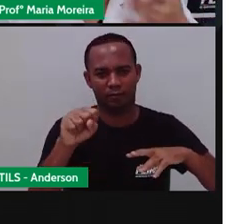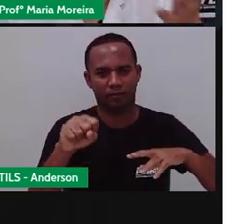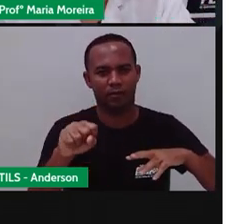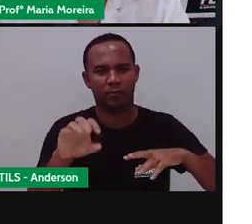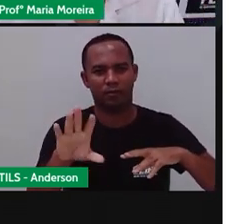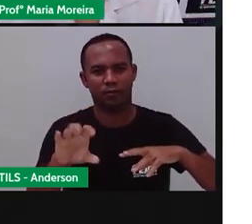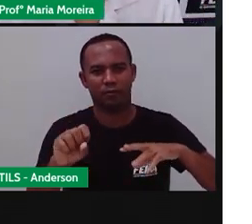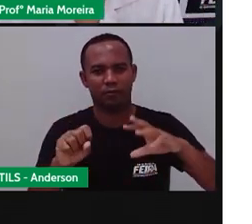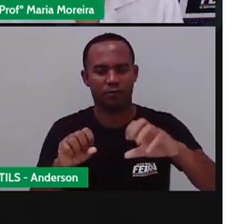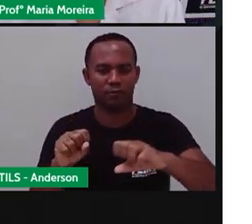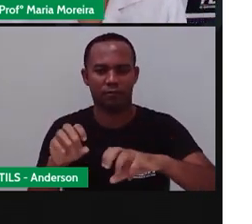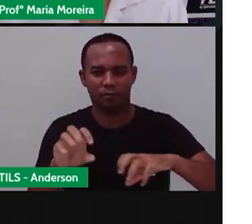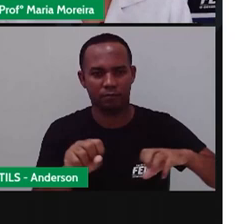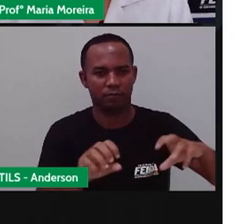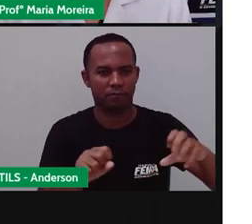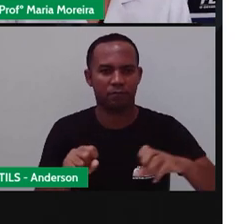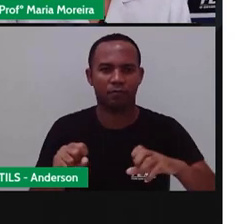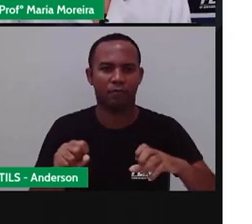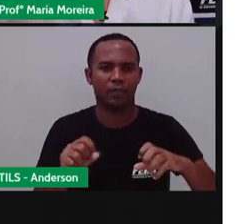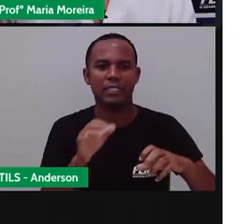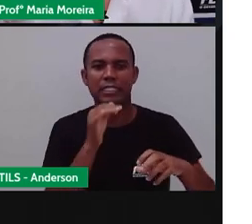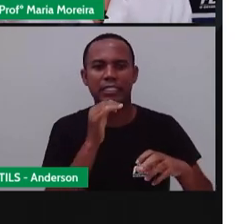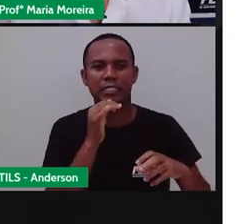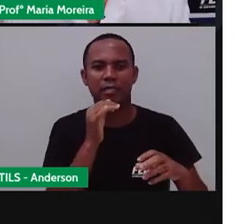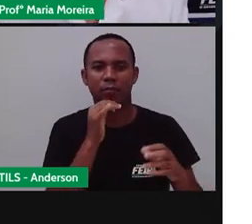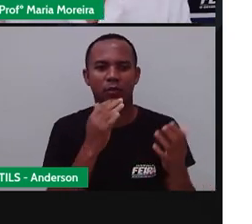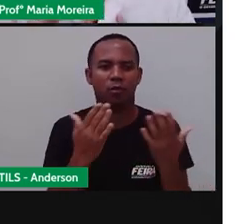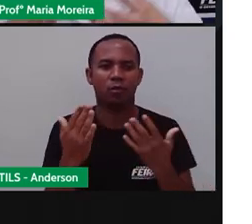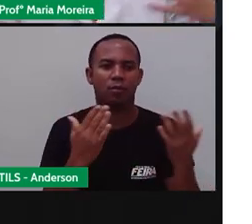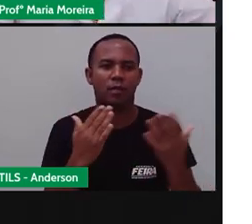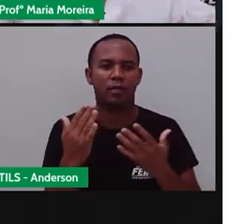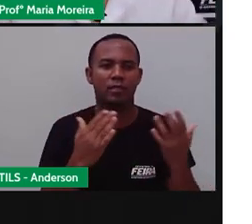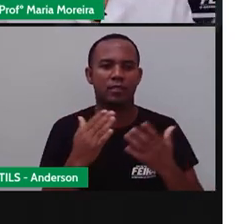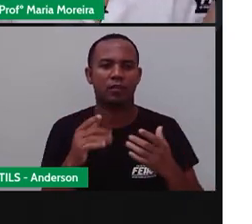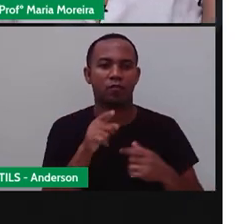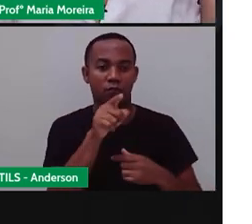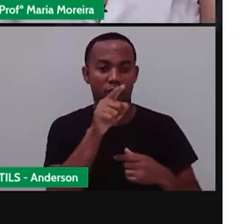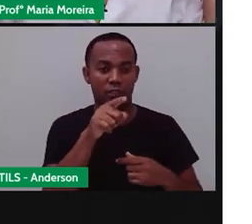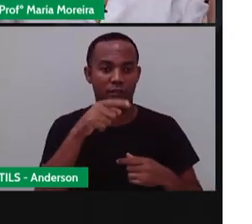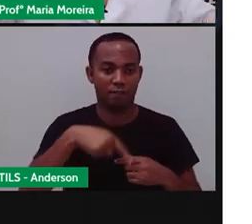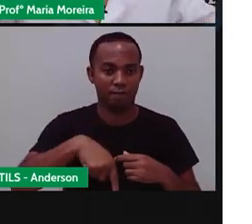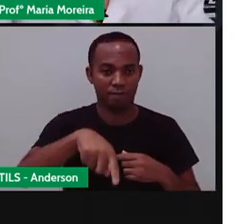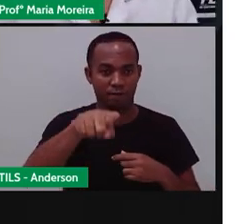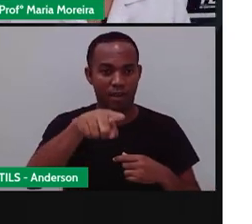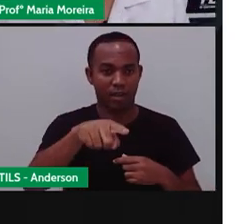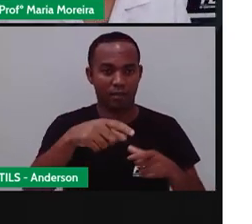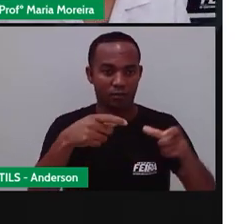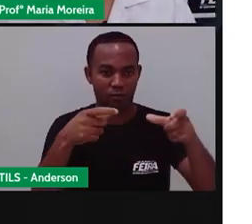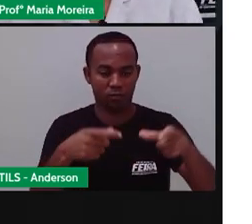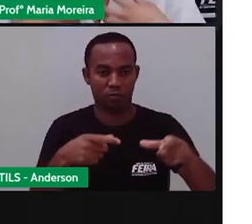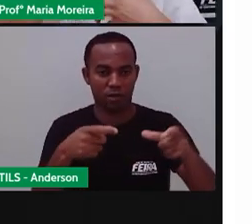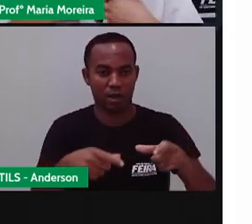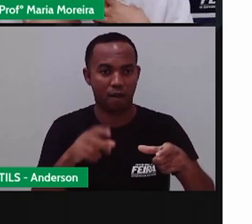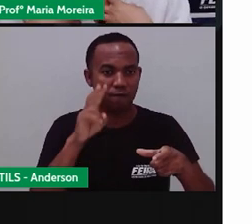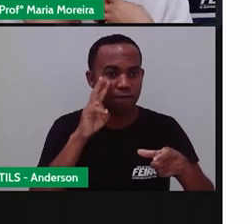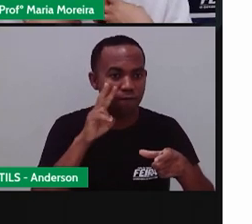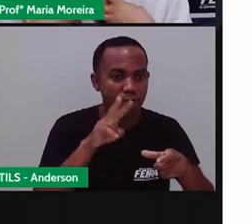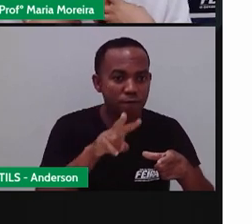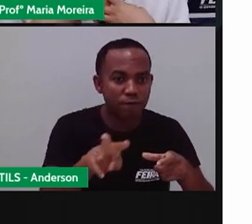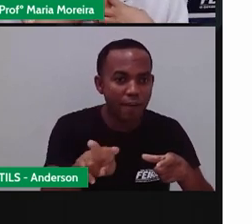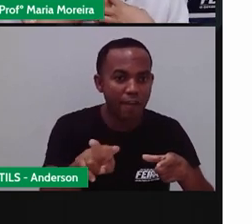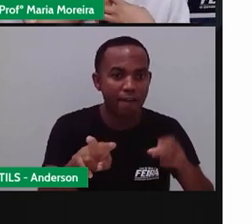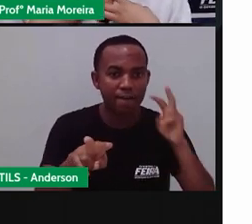diferente de dizer sobre uma imagem. Então, o eu estou falando é o seguinte. Quando você está em um local para conseguir visualizar uma imagem, você